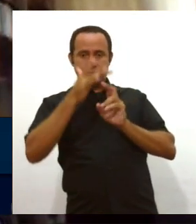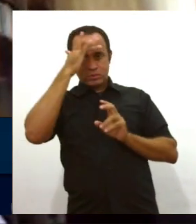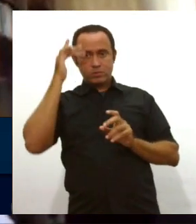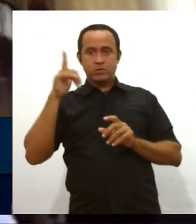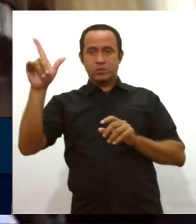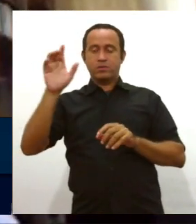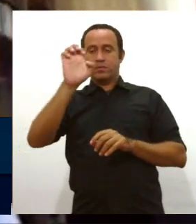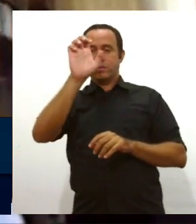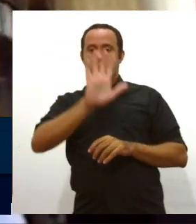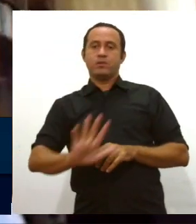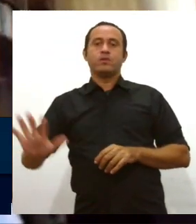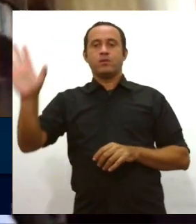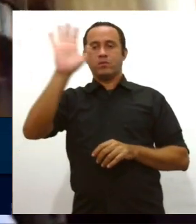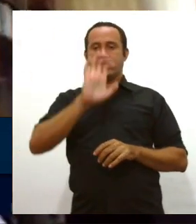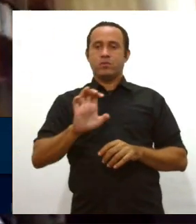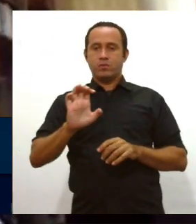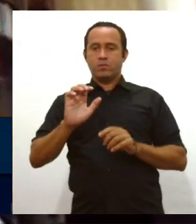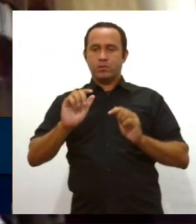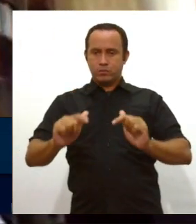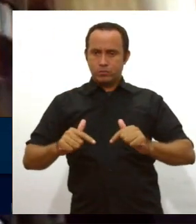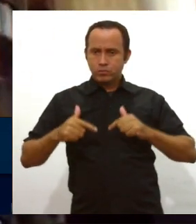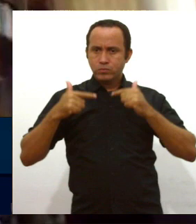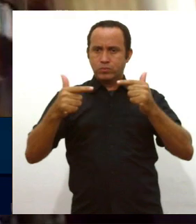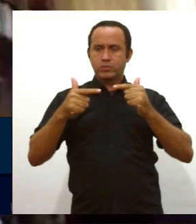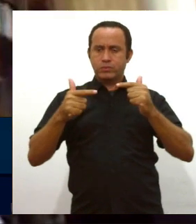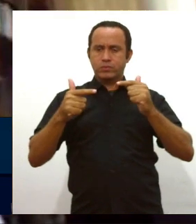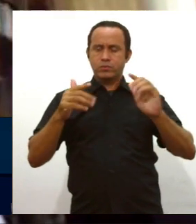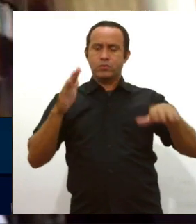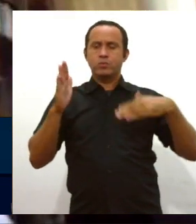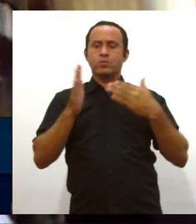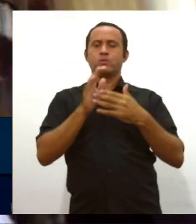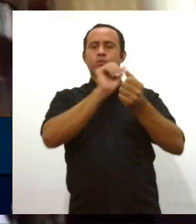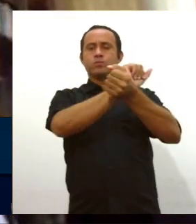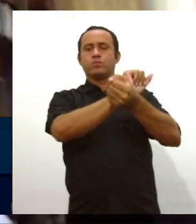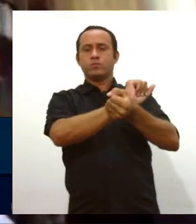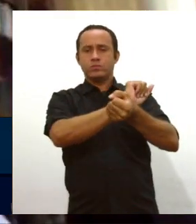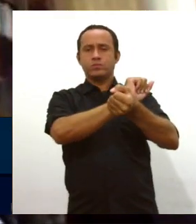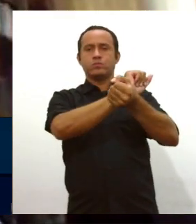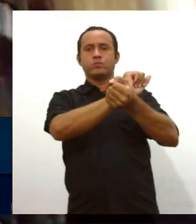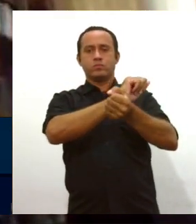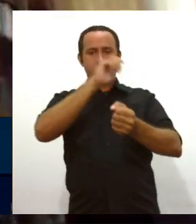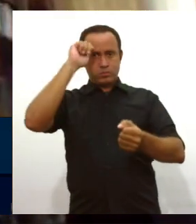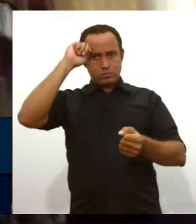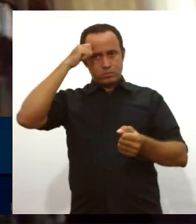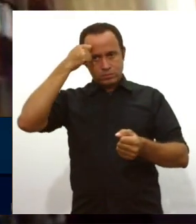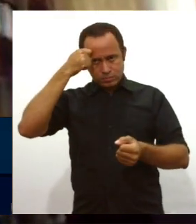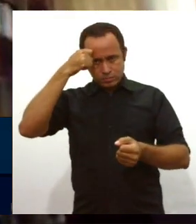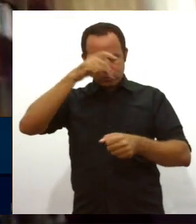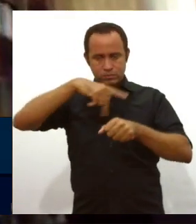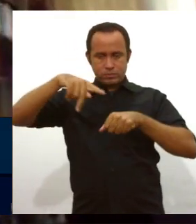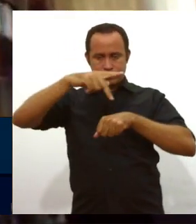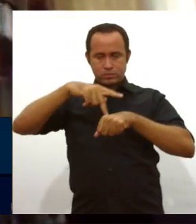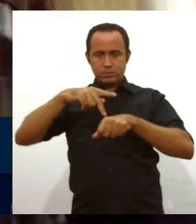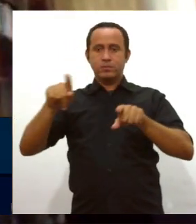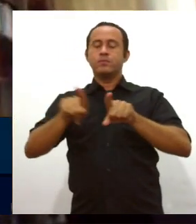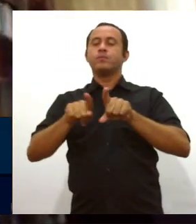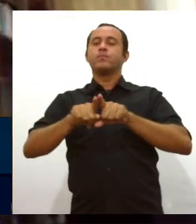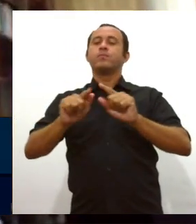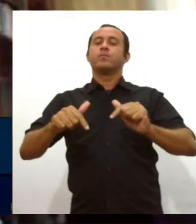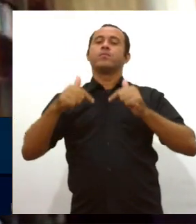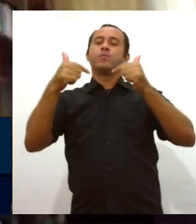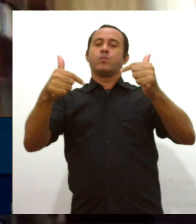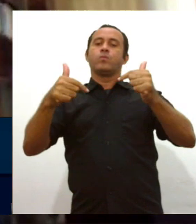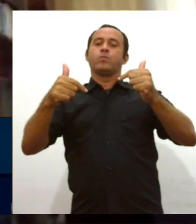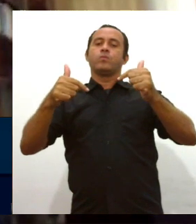passou pela resistência de todo o povo negro escravizado nesse país e também pela resistência de todos os